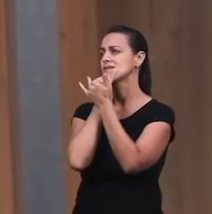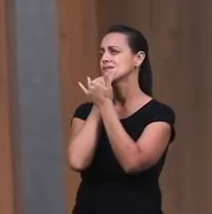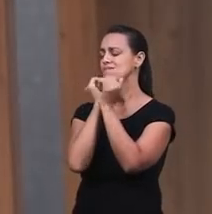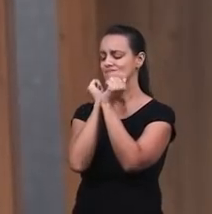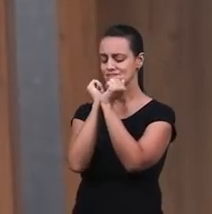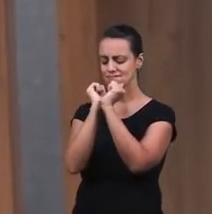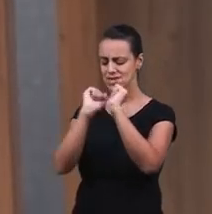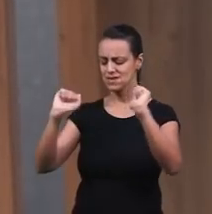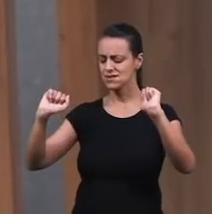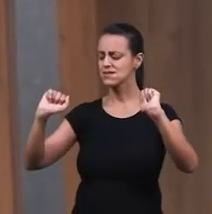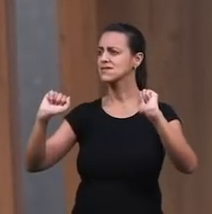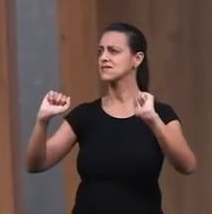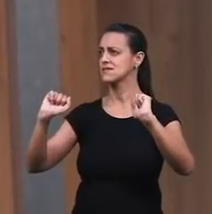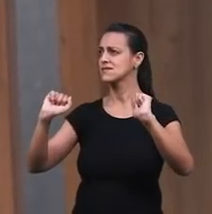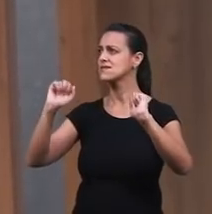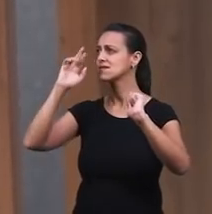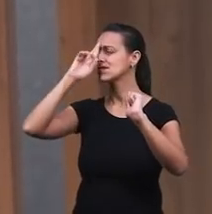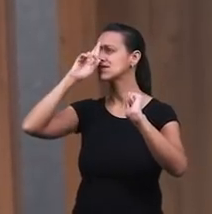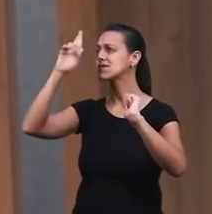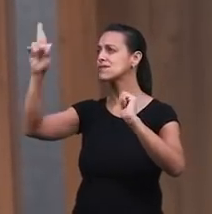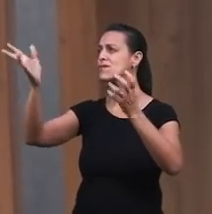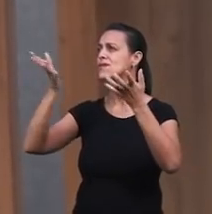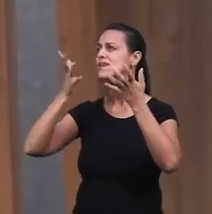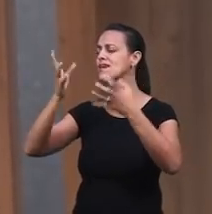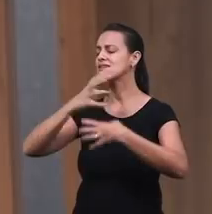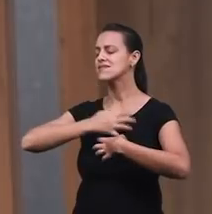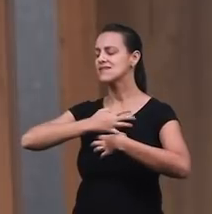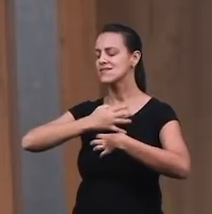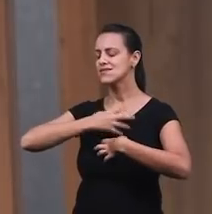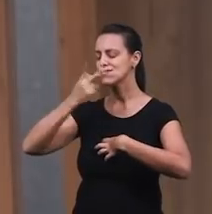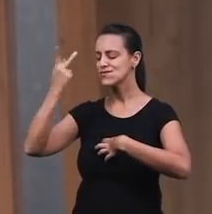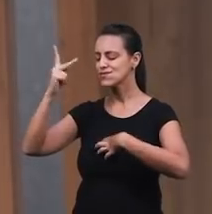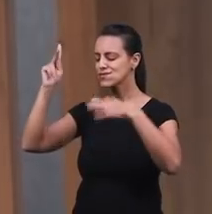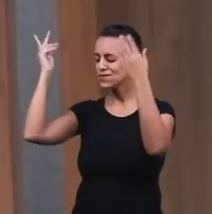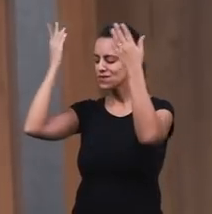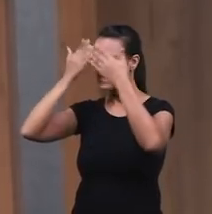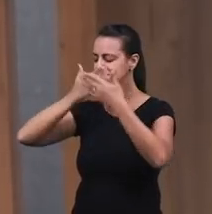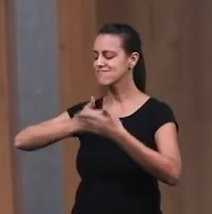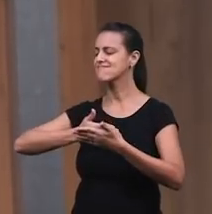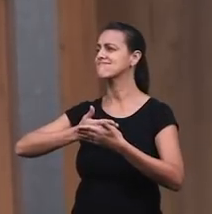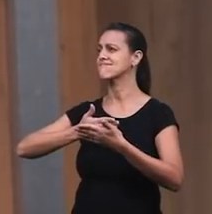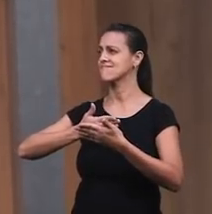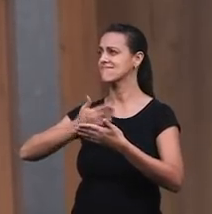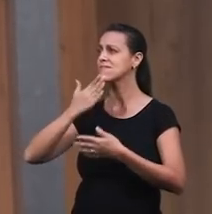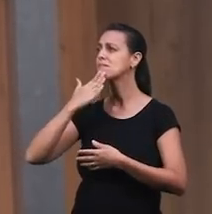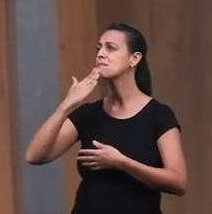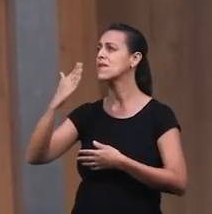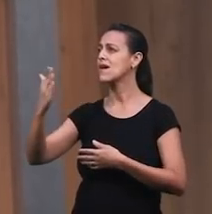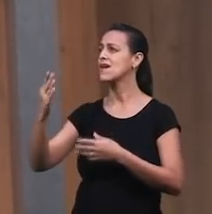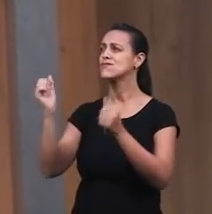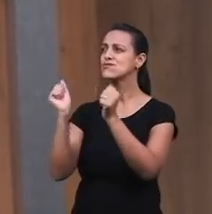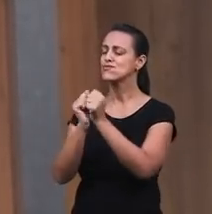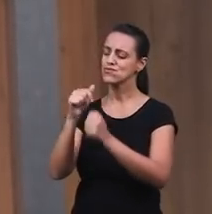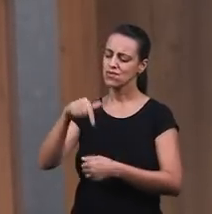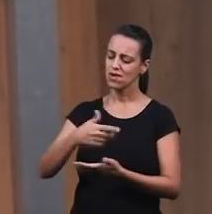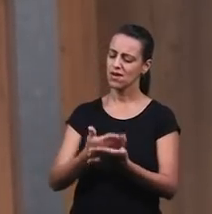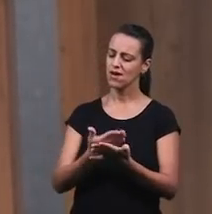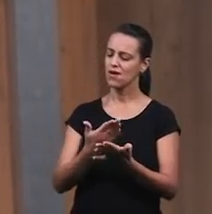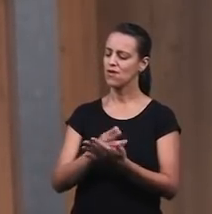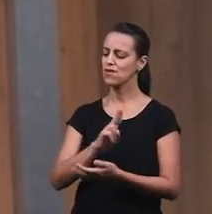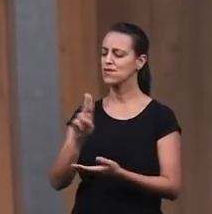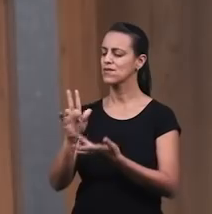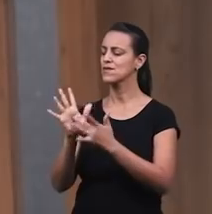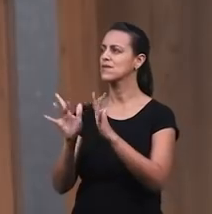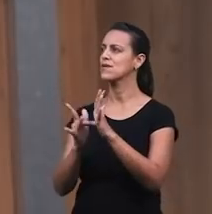libertação Senhor, queremos sentir a Tua presença Esteja conosco durante esta aula Em nome